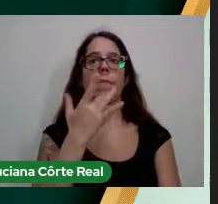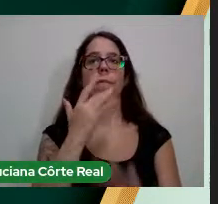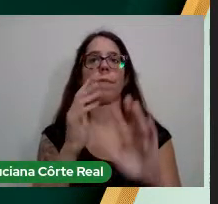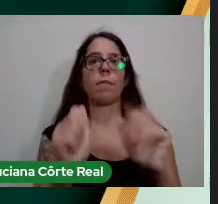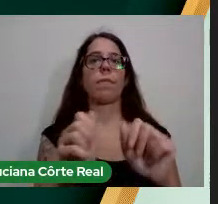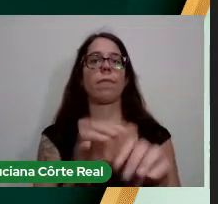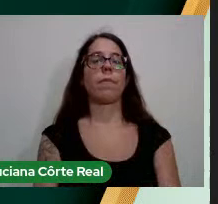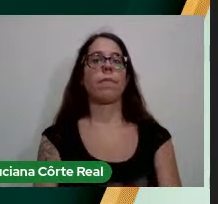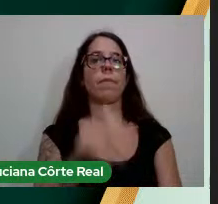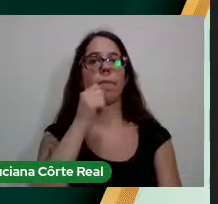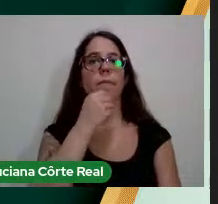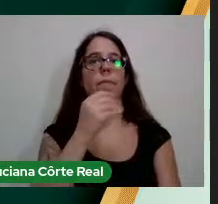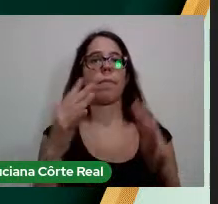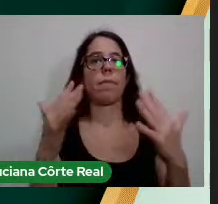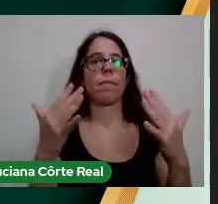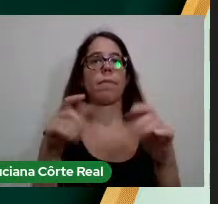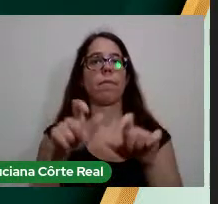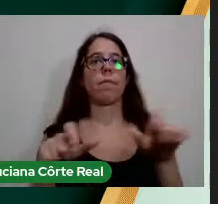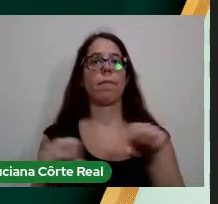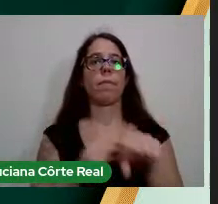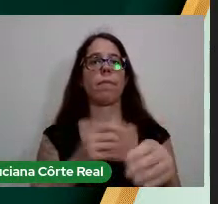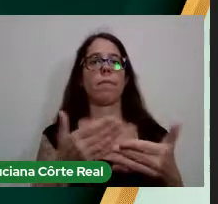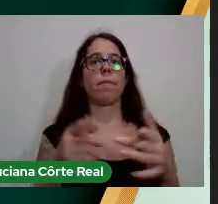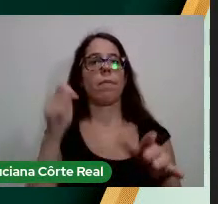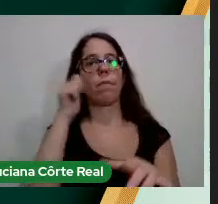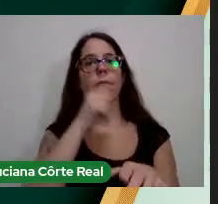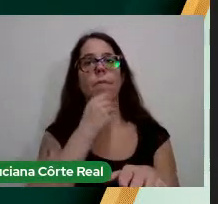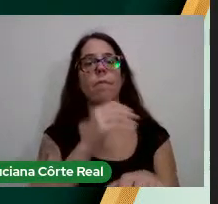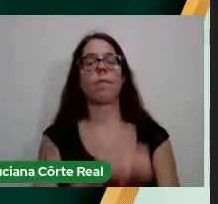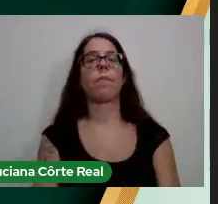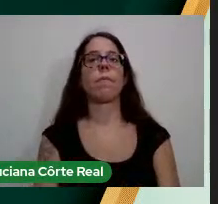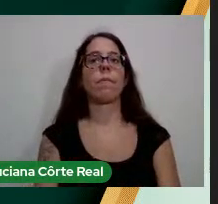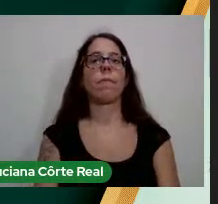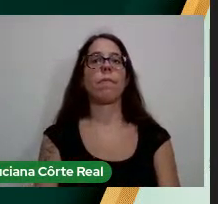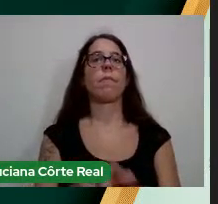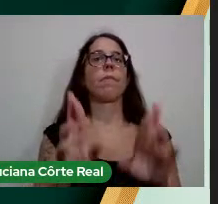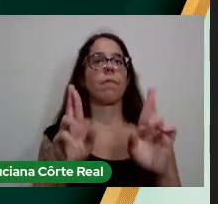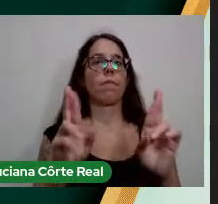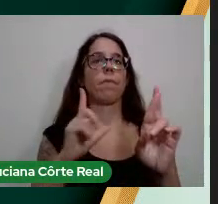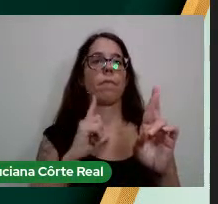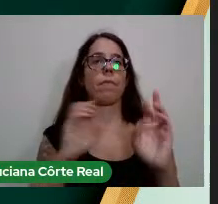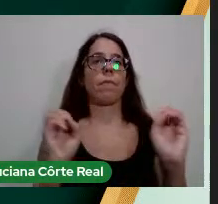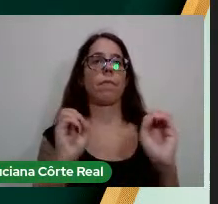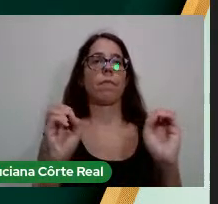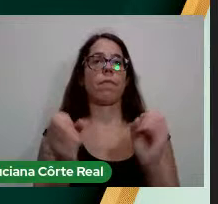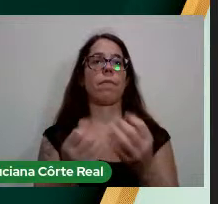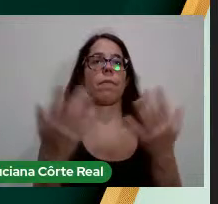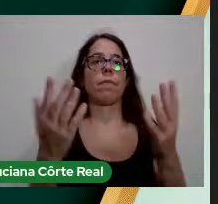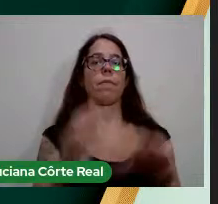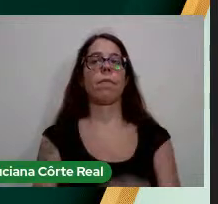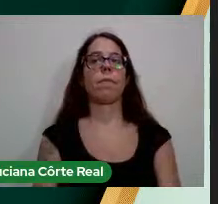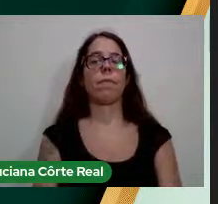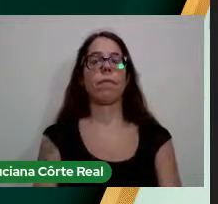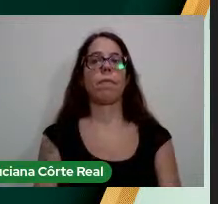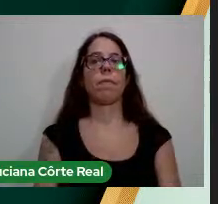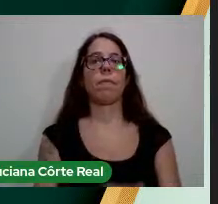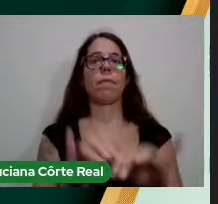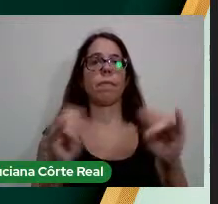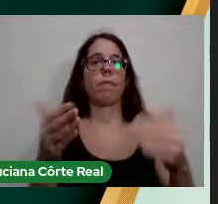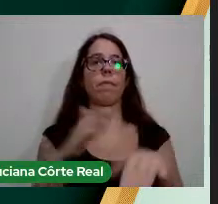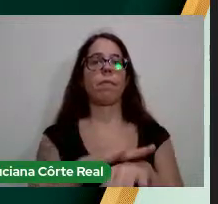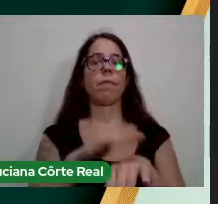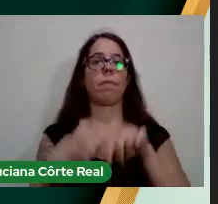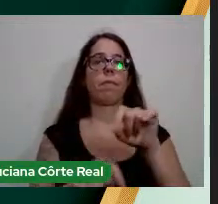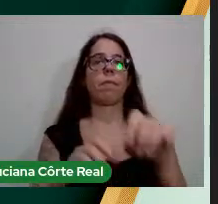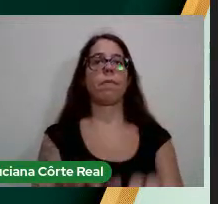a todos e a todas. Parabéns aos formandos e as formandas que tenhamos um excelente evento. Anunciamos neste momento